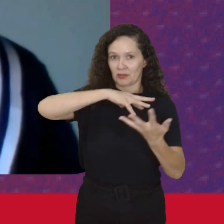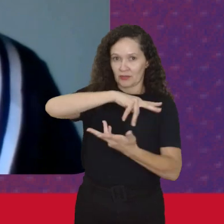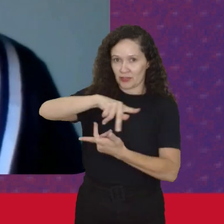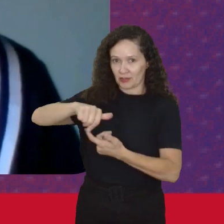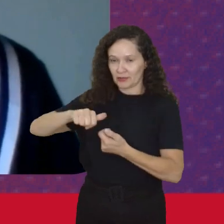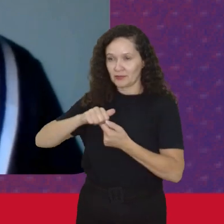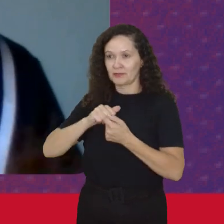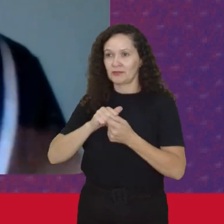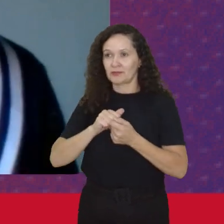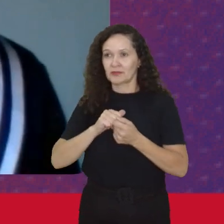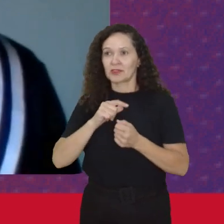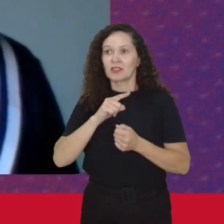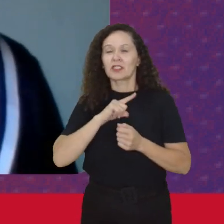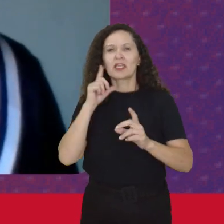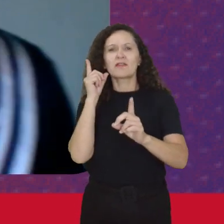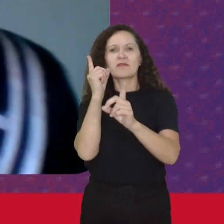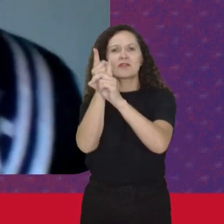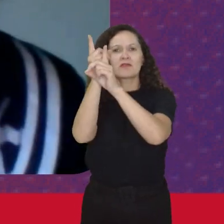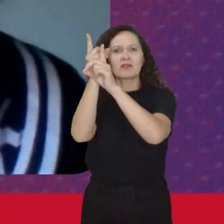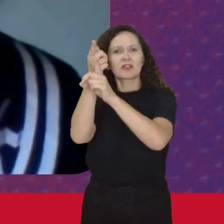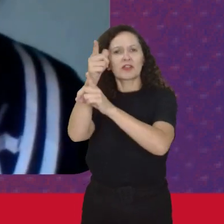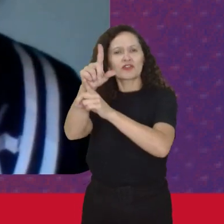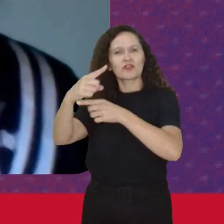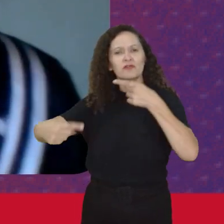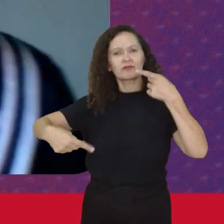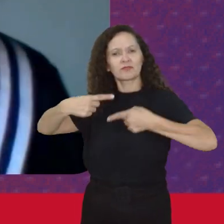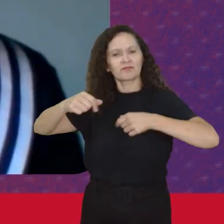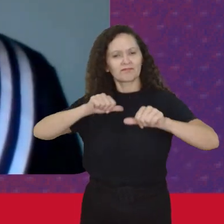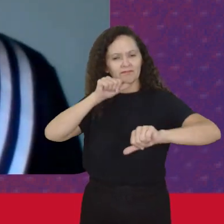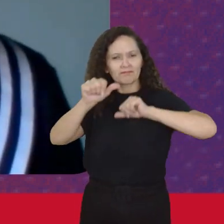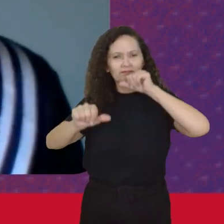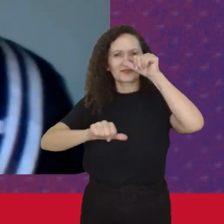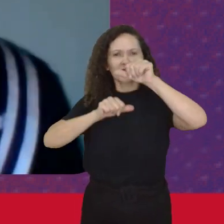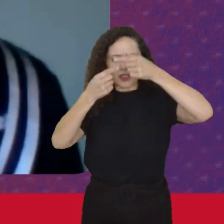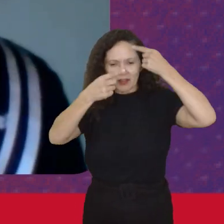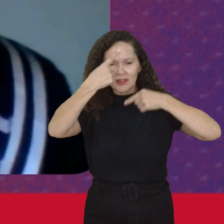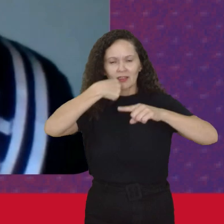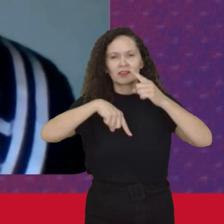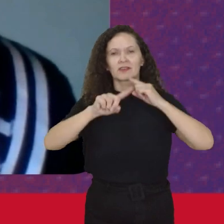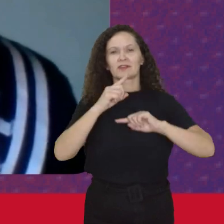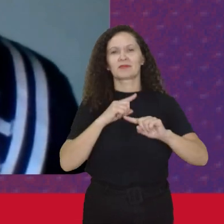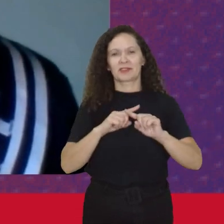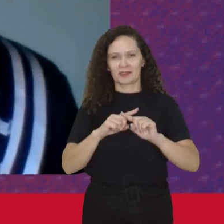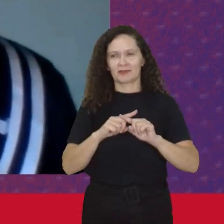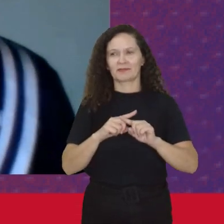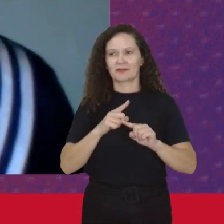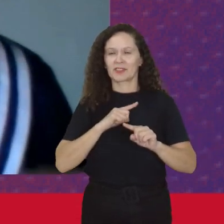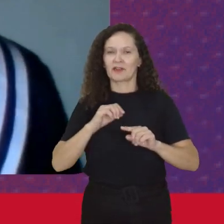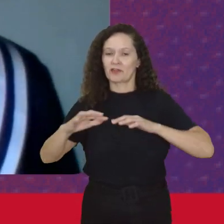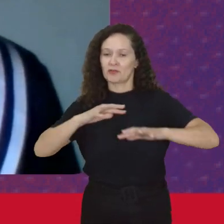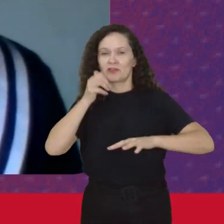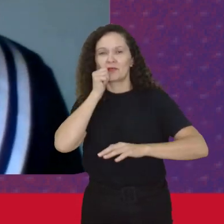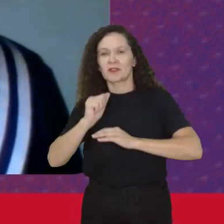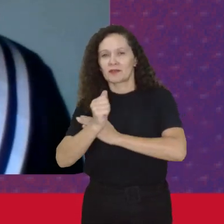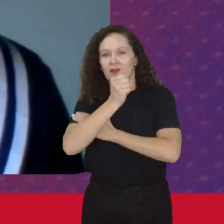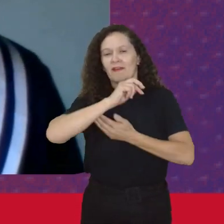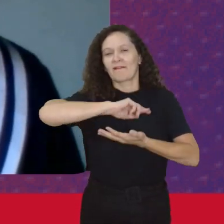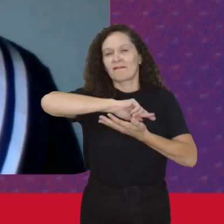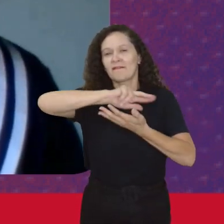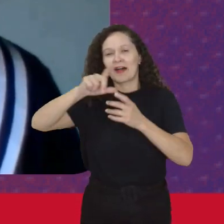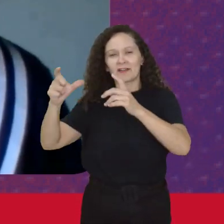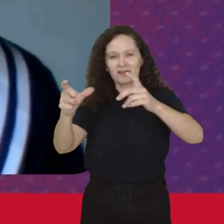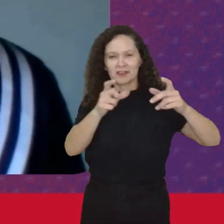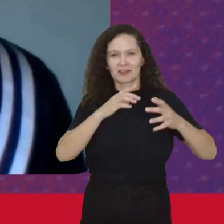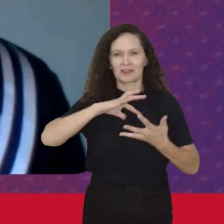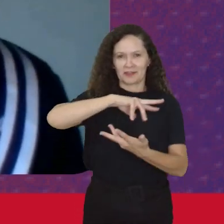redescoberta De um debate De mudança De transformação Isso impactou O feminismo Em várias partes Do